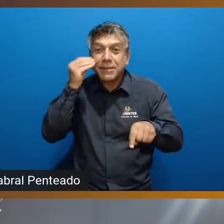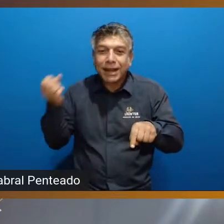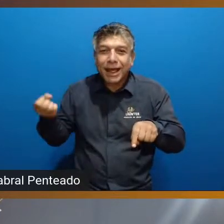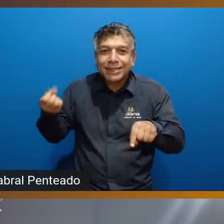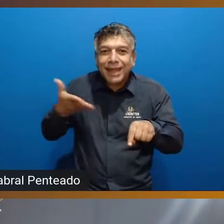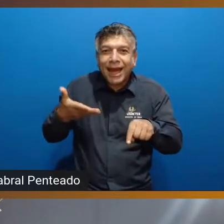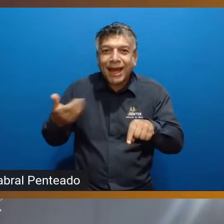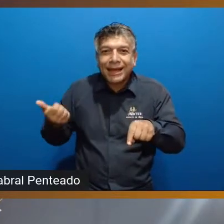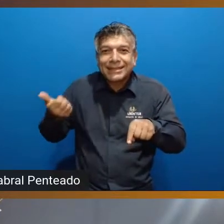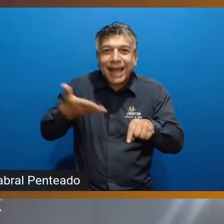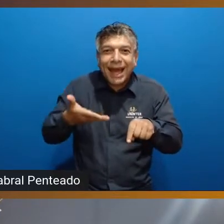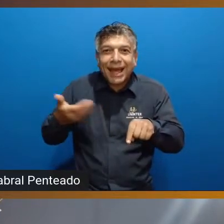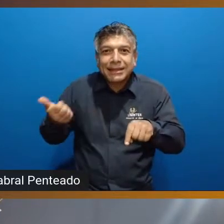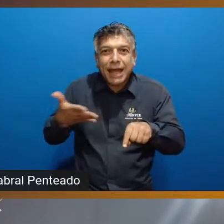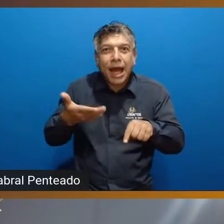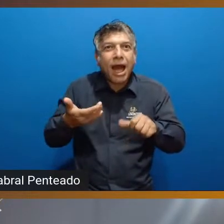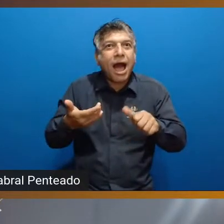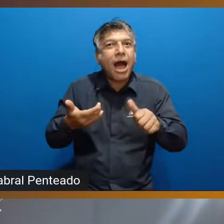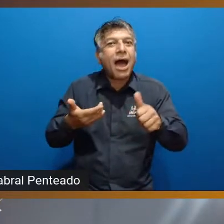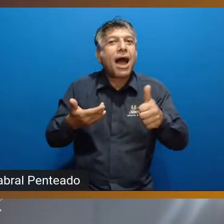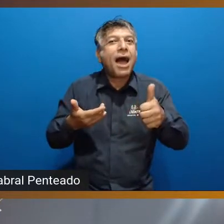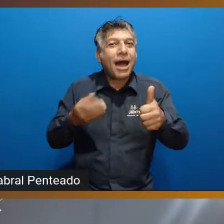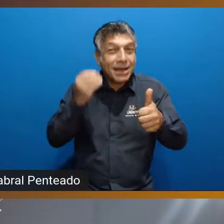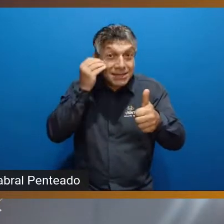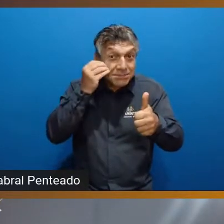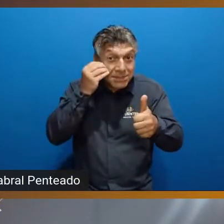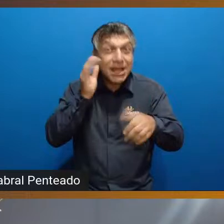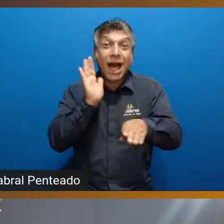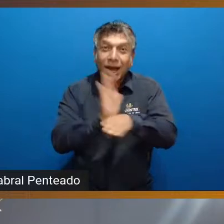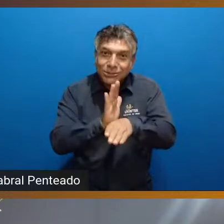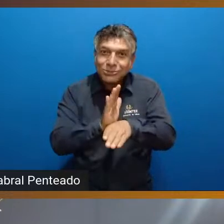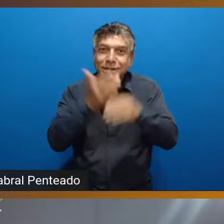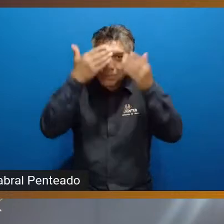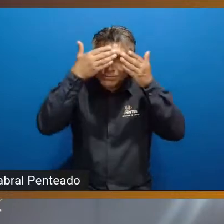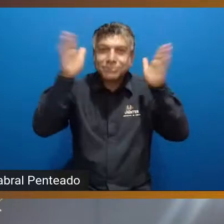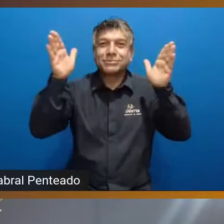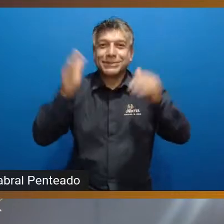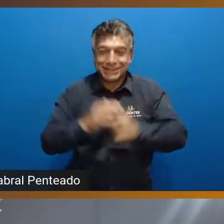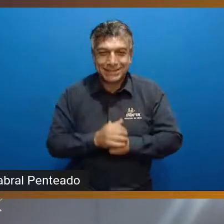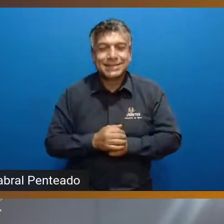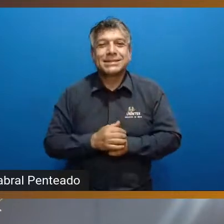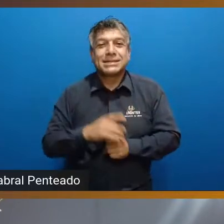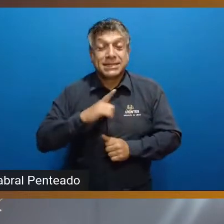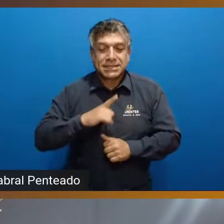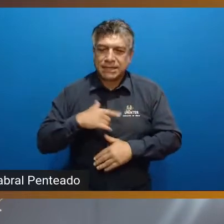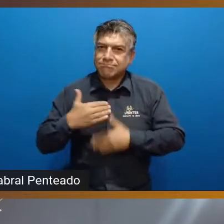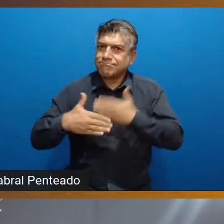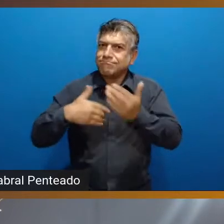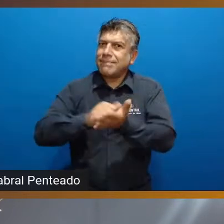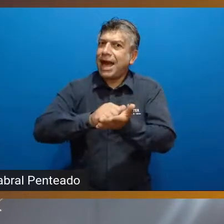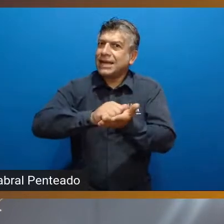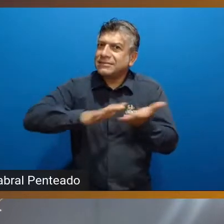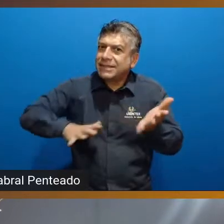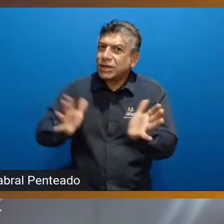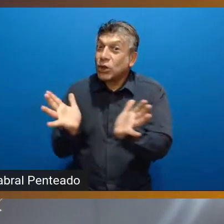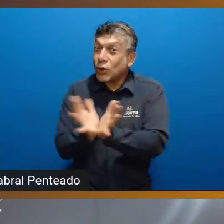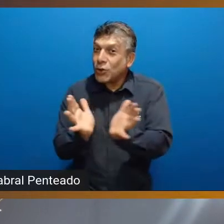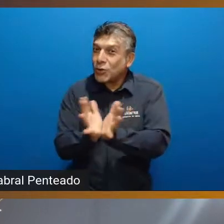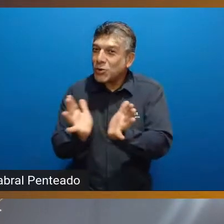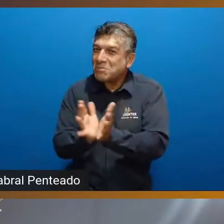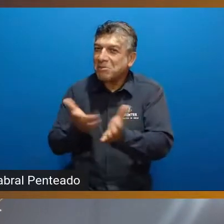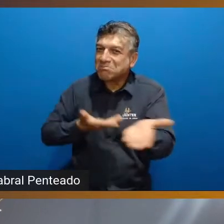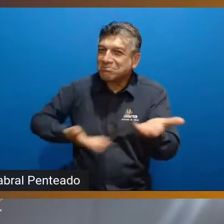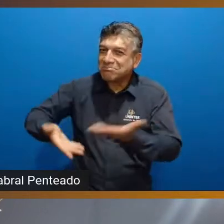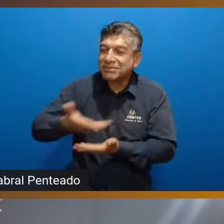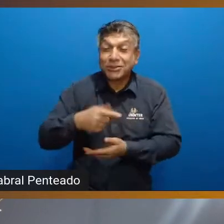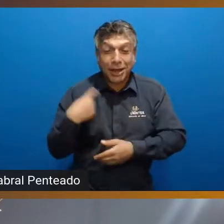dentro dessas práticas, trazer experiência para outros alunos, desenvolver atividades em grupos, então, é um processo